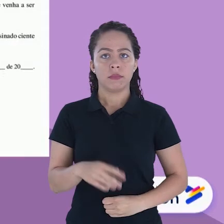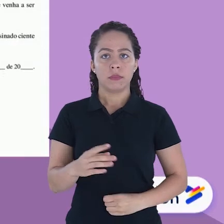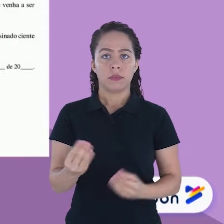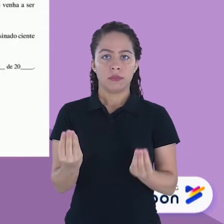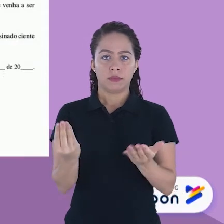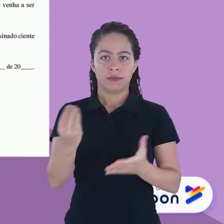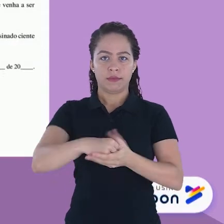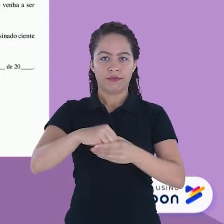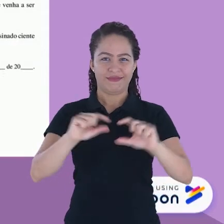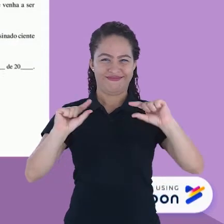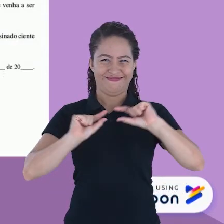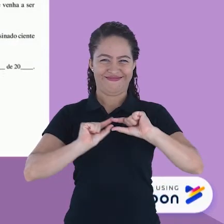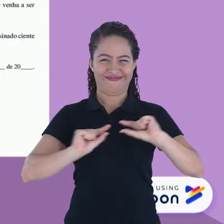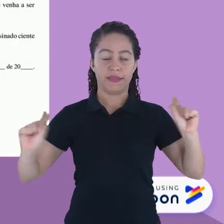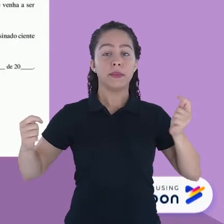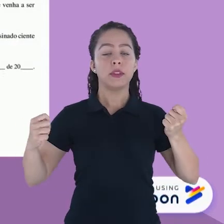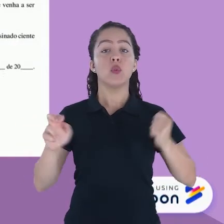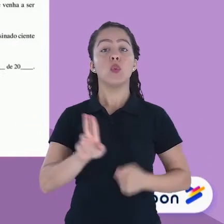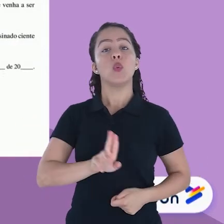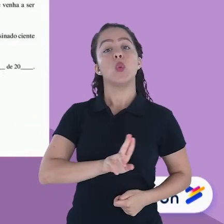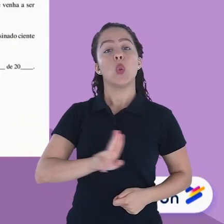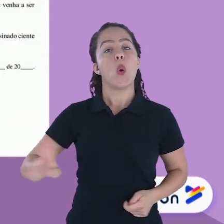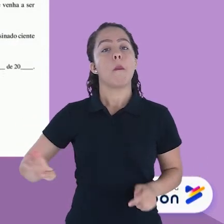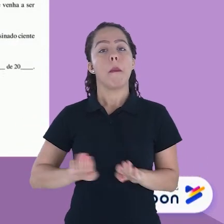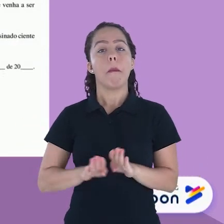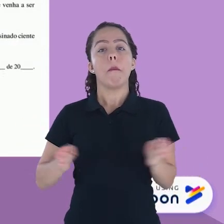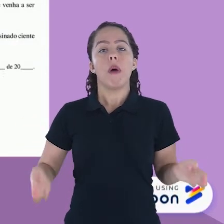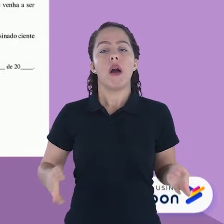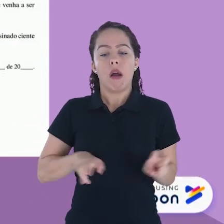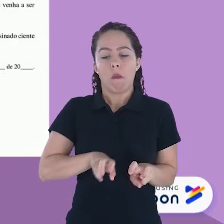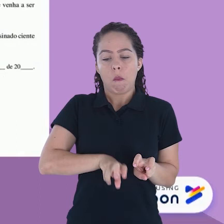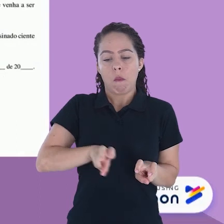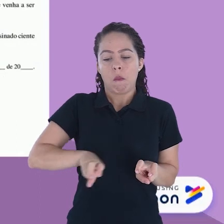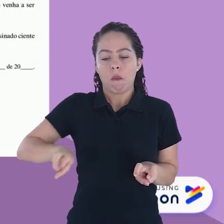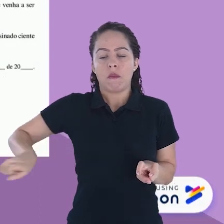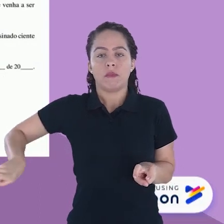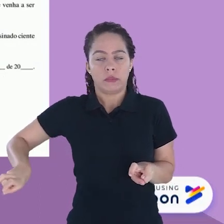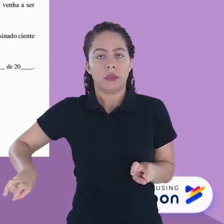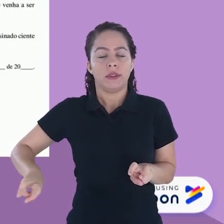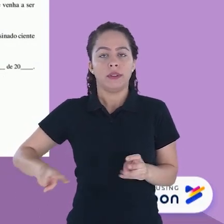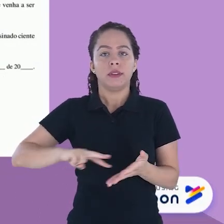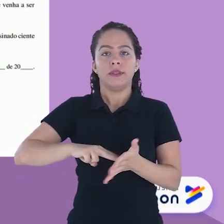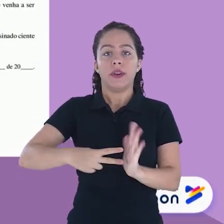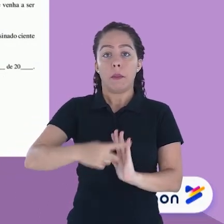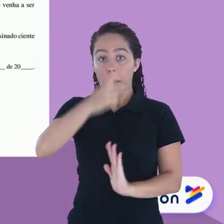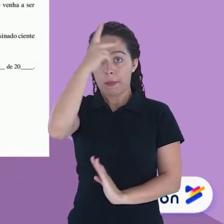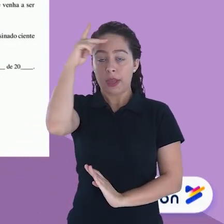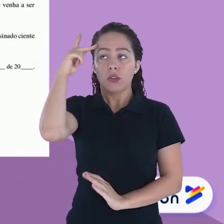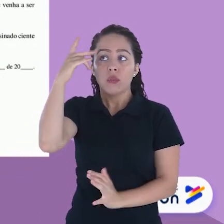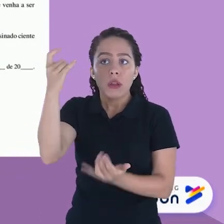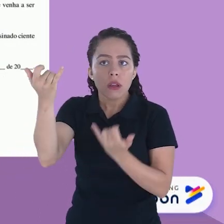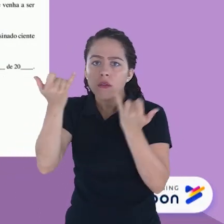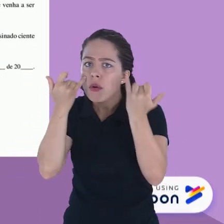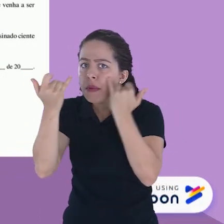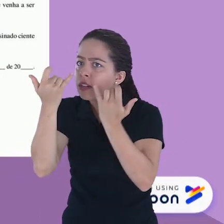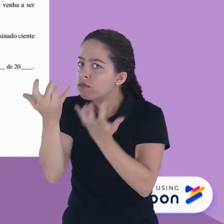Neste campo, deverá constar o nome do membro da banca, denominado nome do receptor